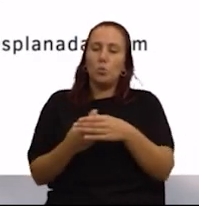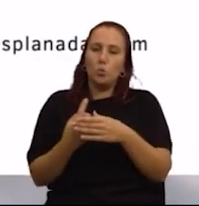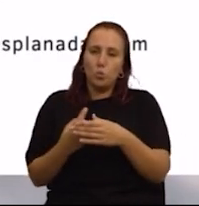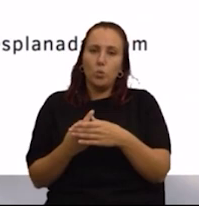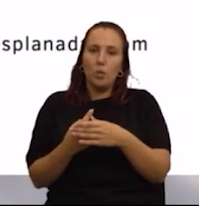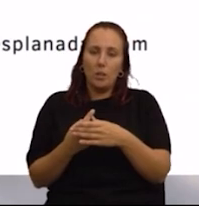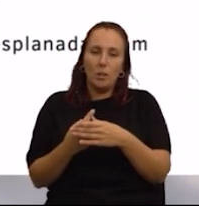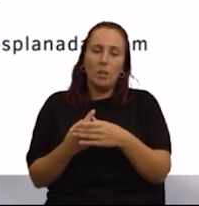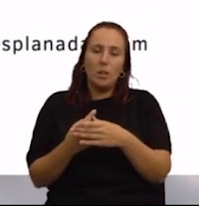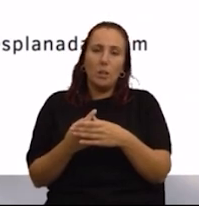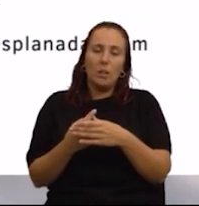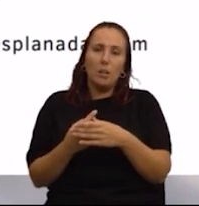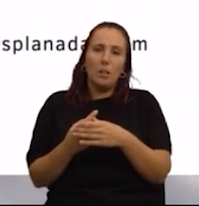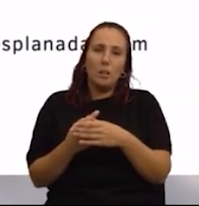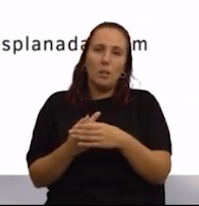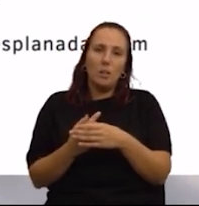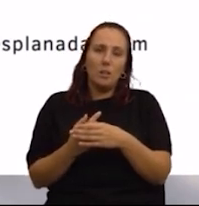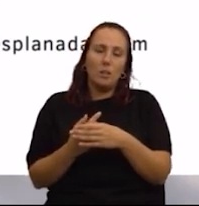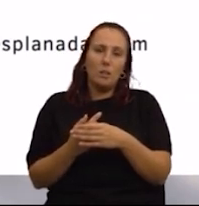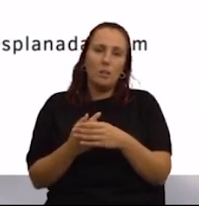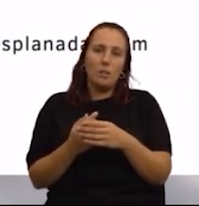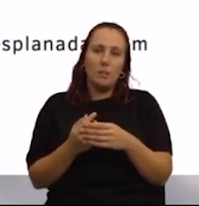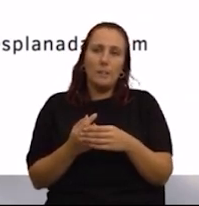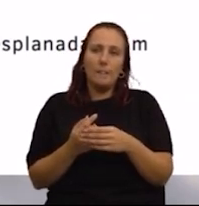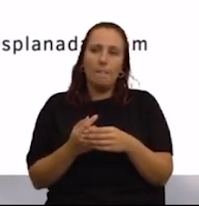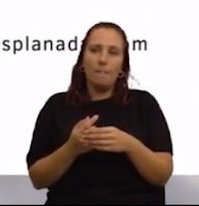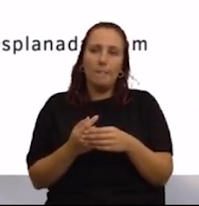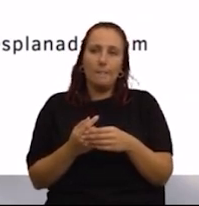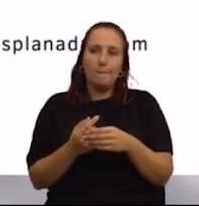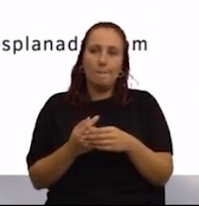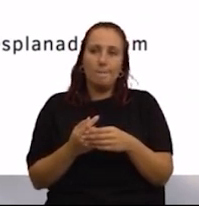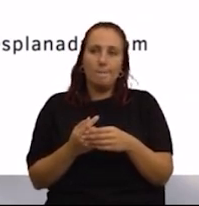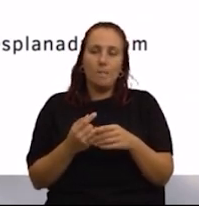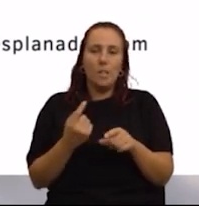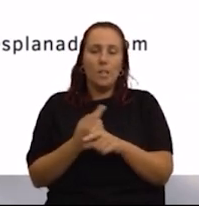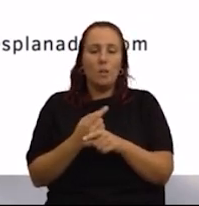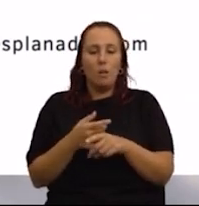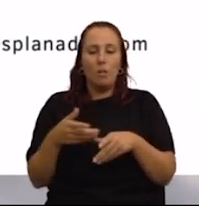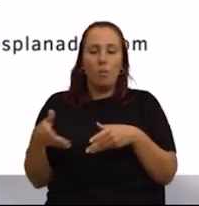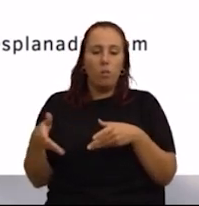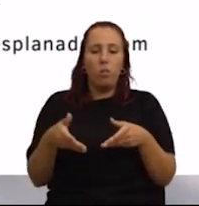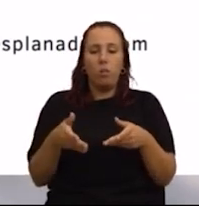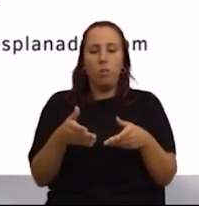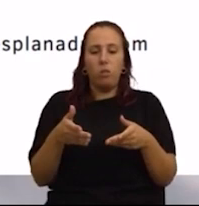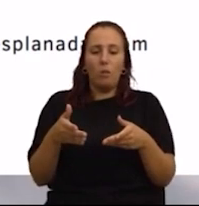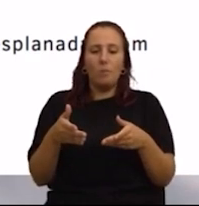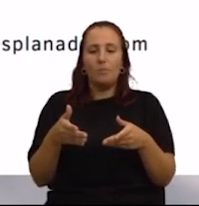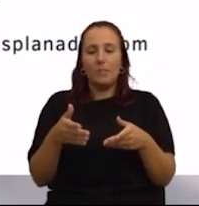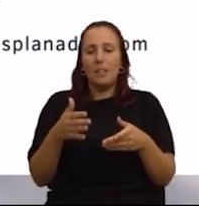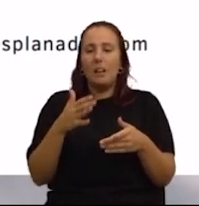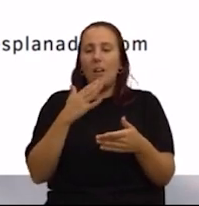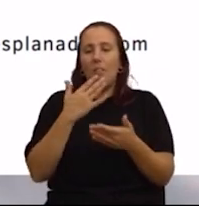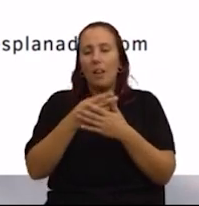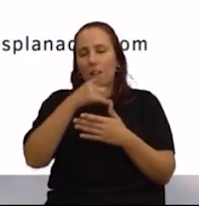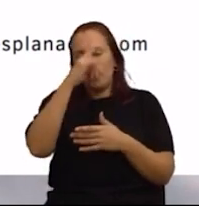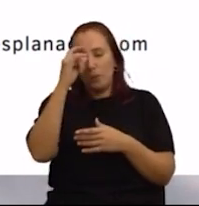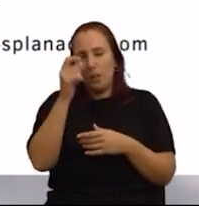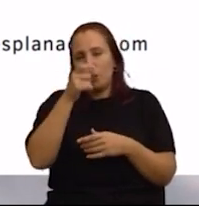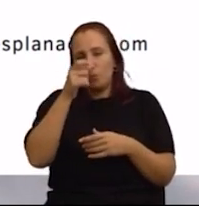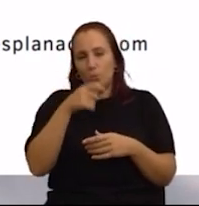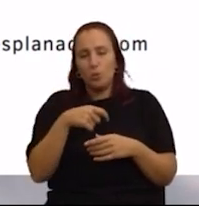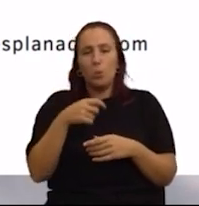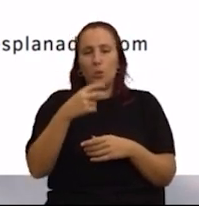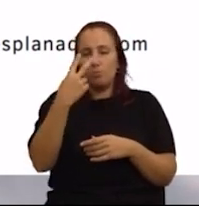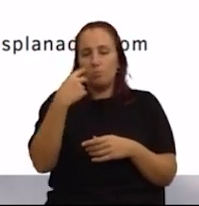transformam naquilo que é, digamos, o labirinto de obstáculos, que algumas planadas são ainda para pessoas com dificuldade